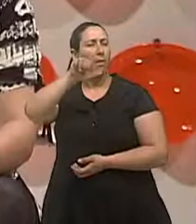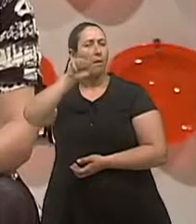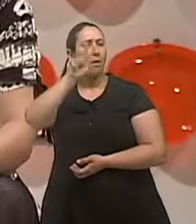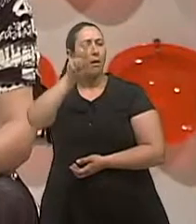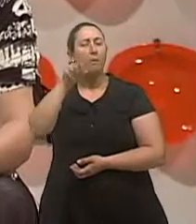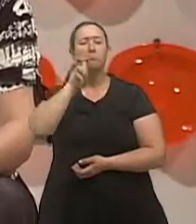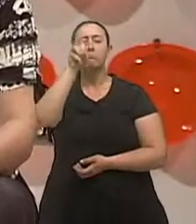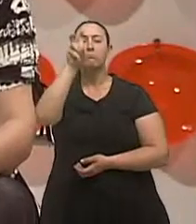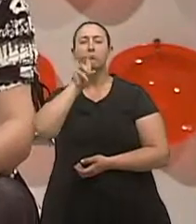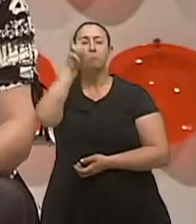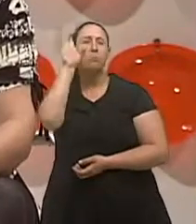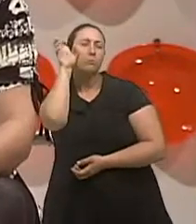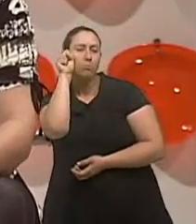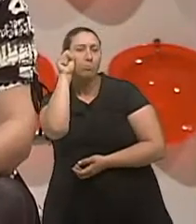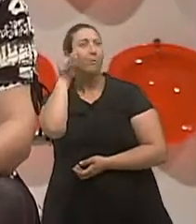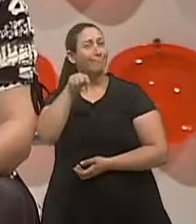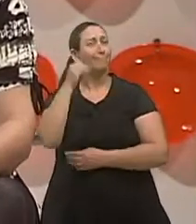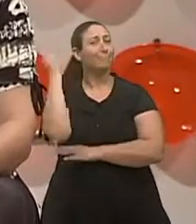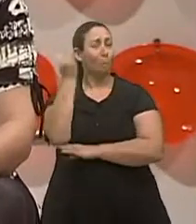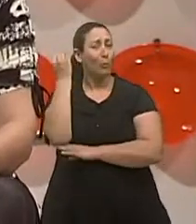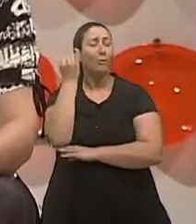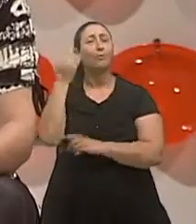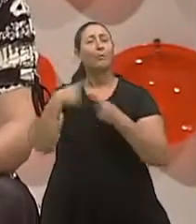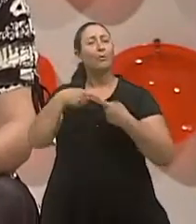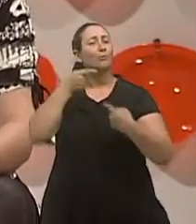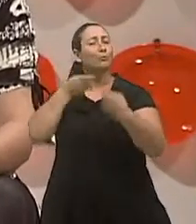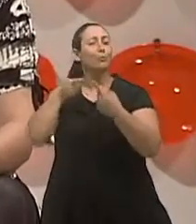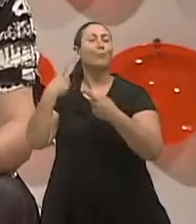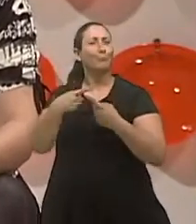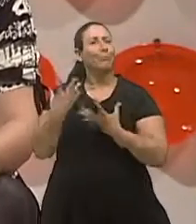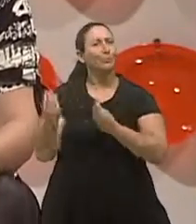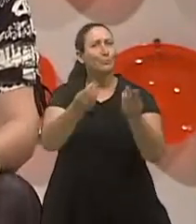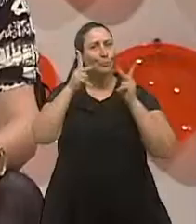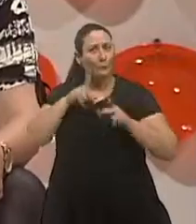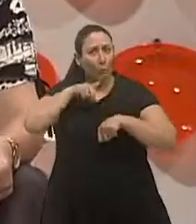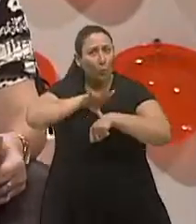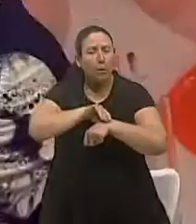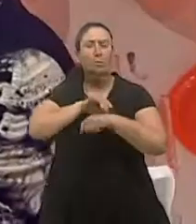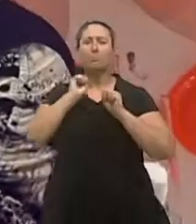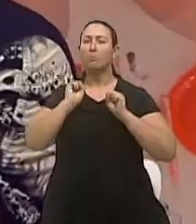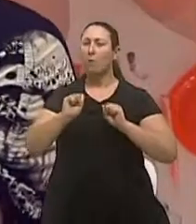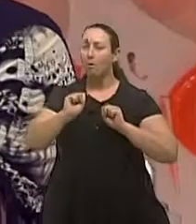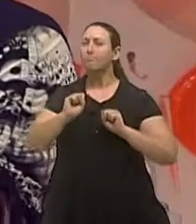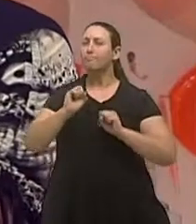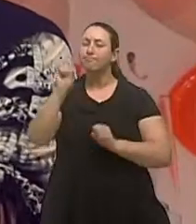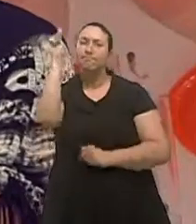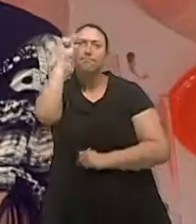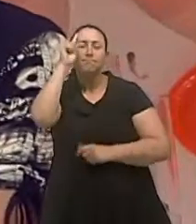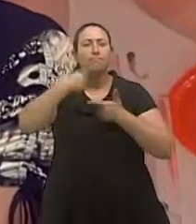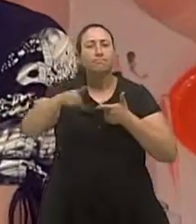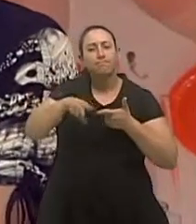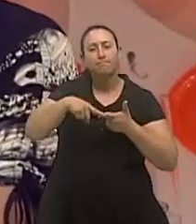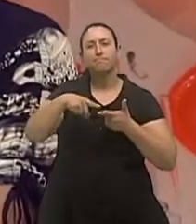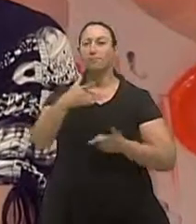provoca risco de vida e prejudica as atividades diárias da pessoa portadora desta síndrome. O ronco, como